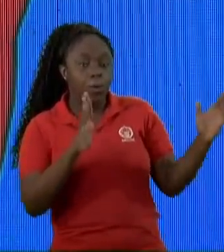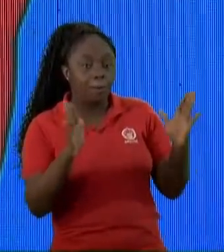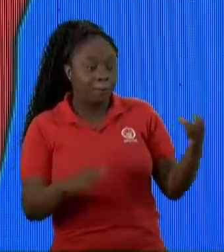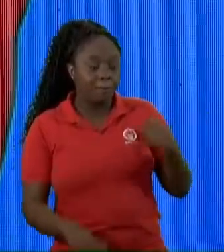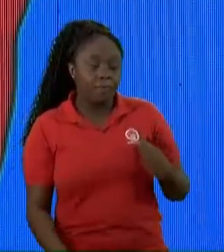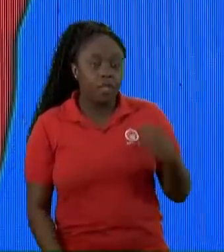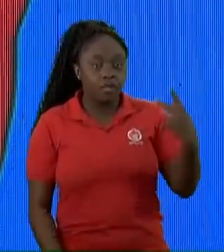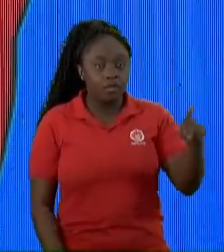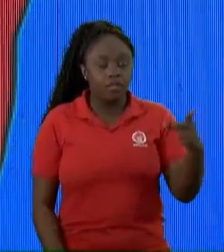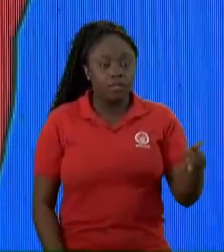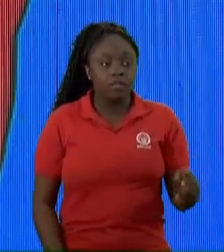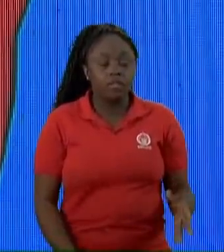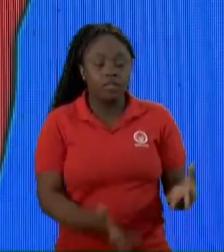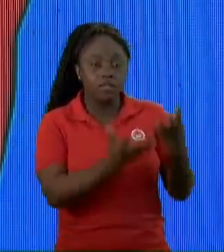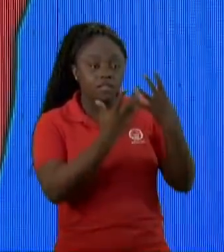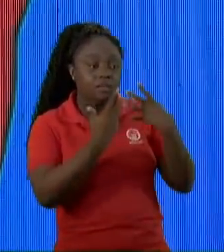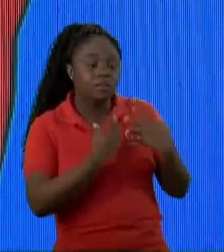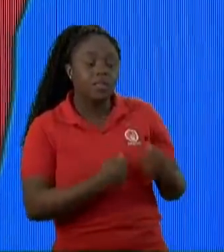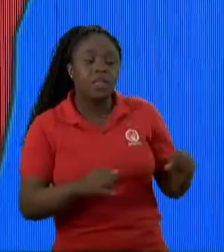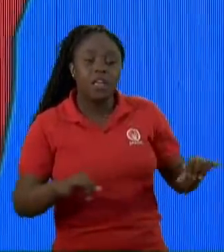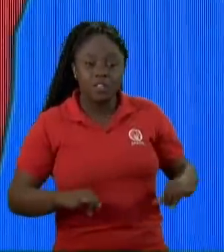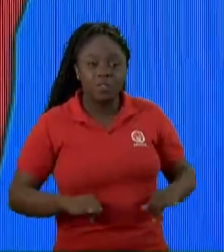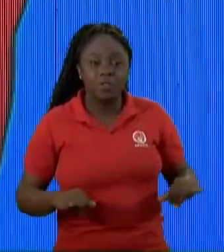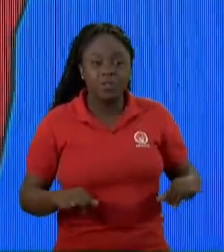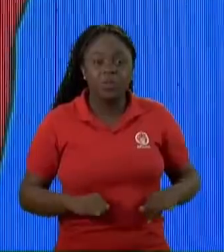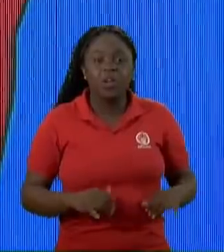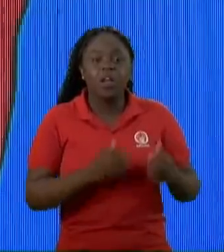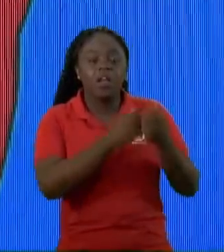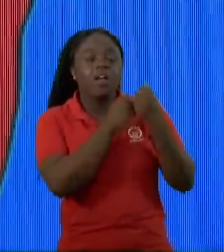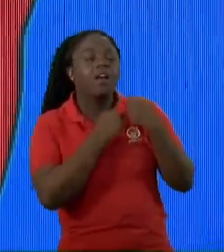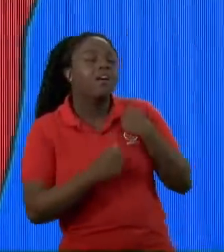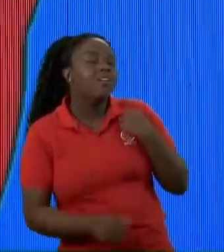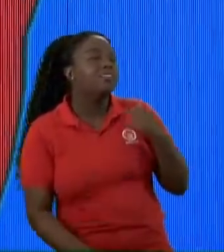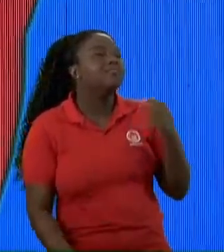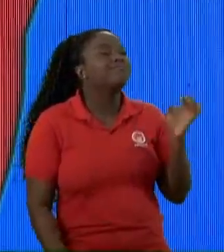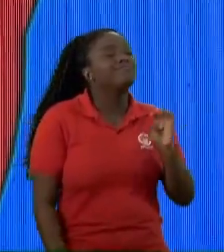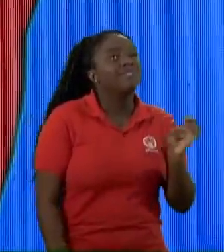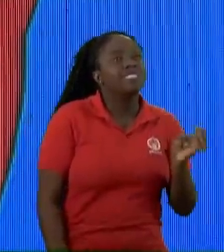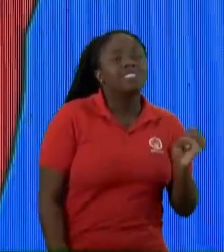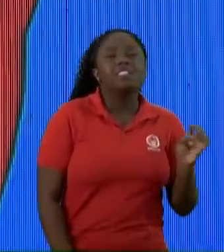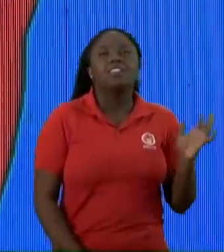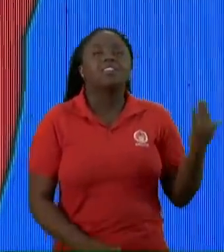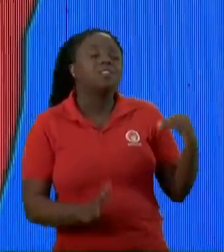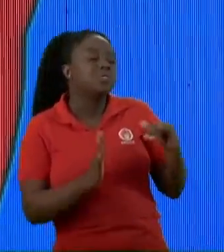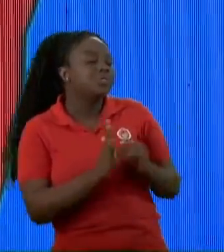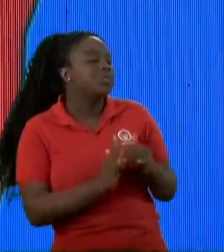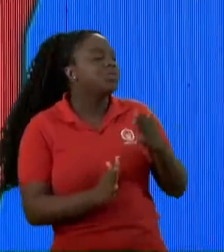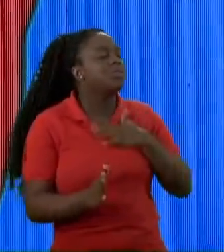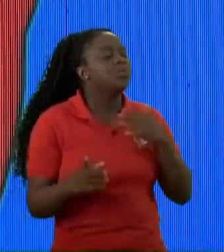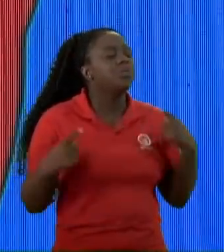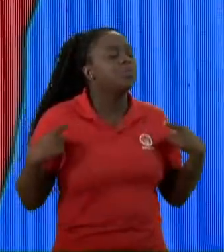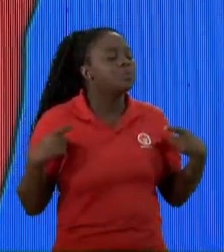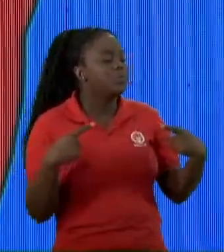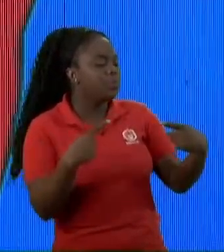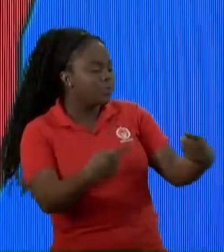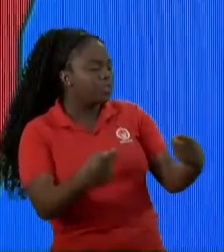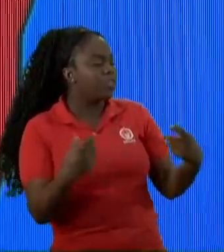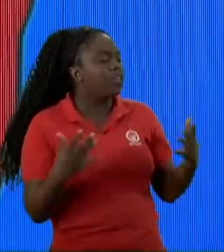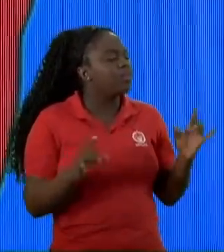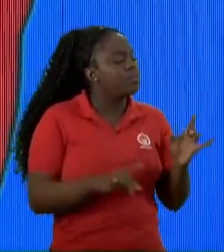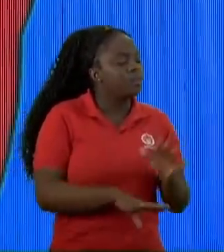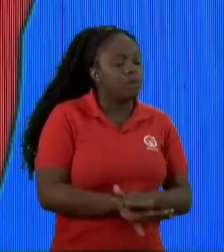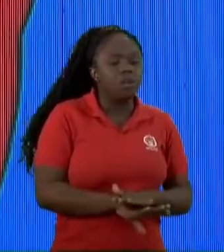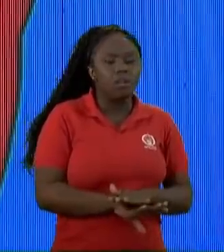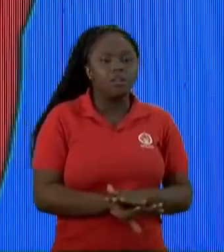ele está carregando A dor De Ai eu sou homossexual E isso é tudo É a minha luta É a minha guerra